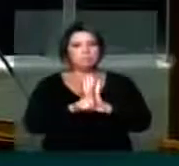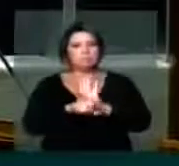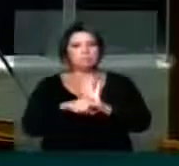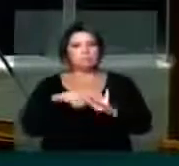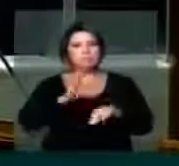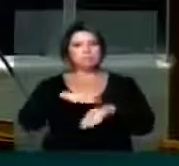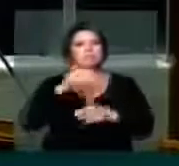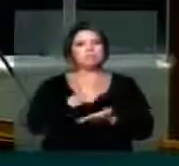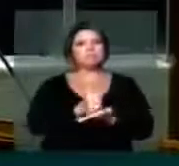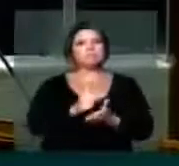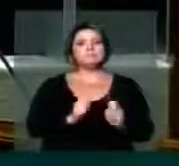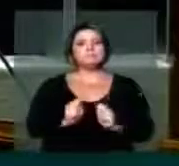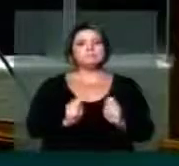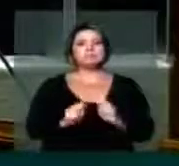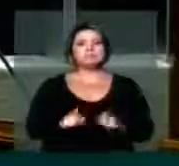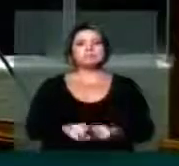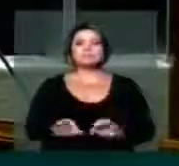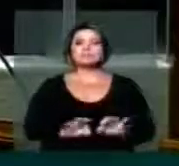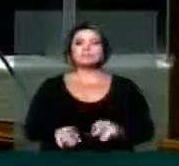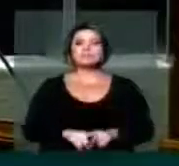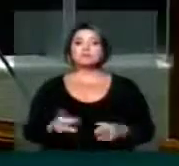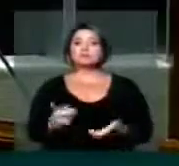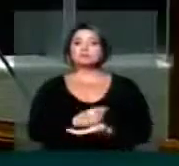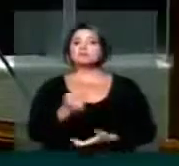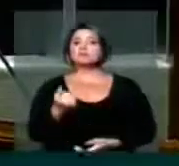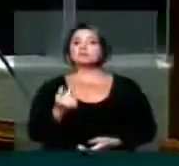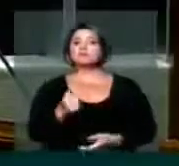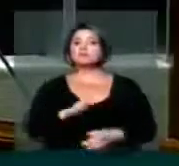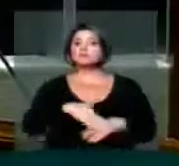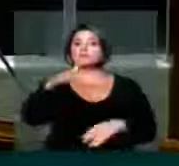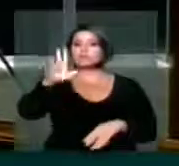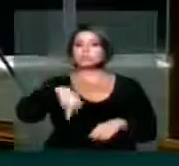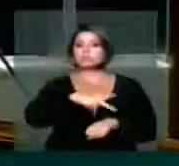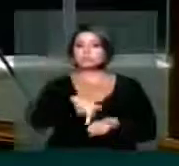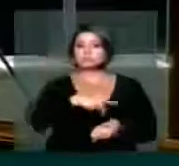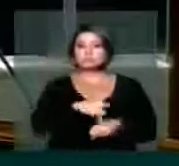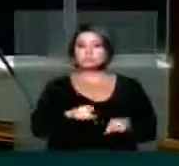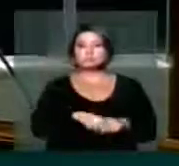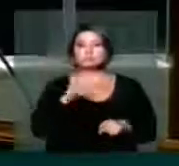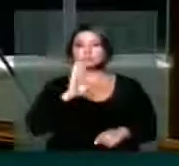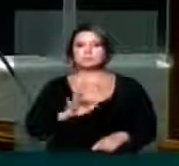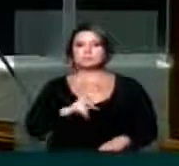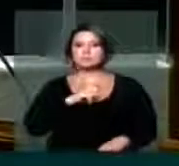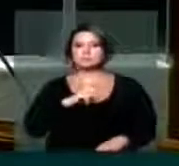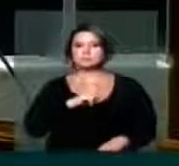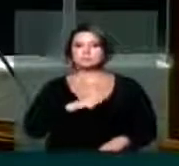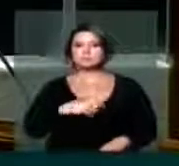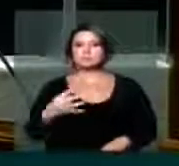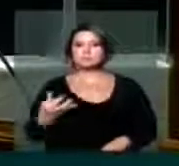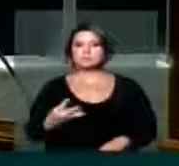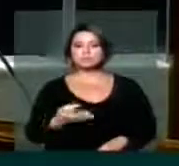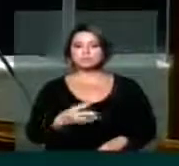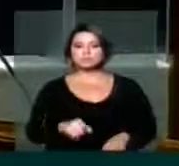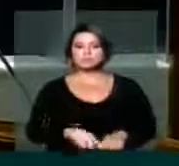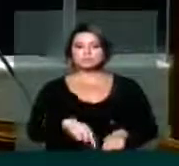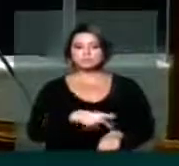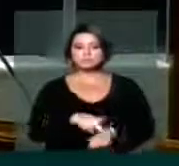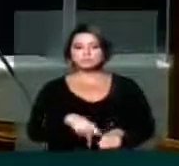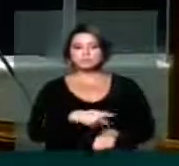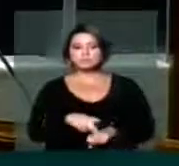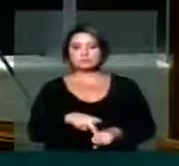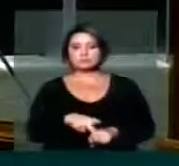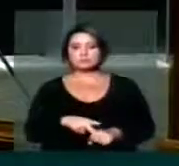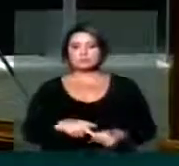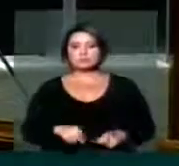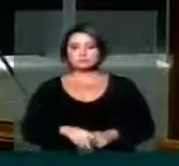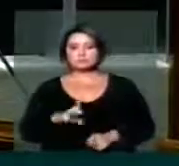controle em relação a esse dinheiro que vai para o exterior. O Brasil é o país que está em quarto lugar na evasão